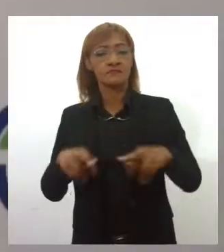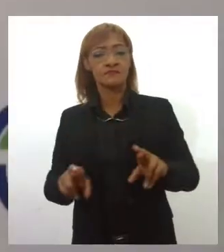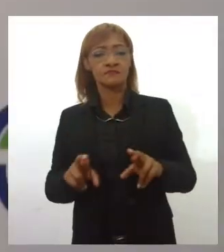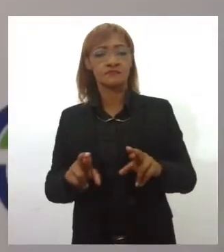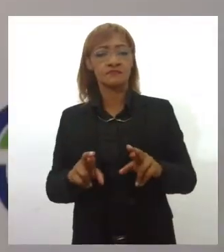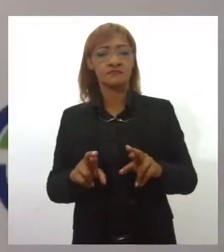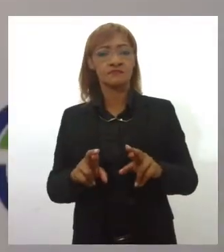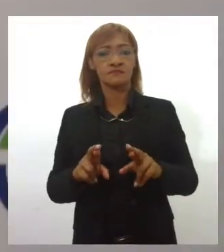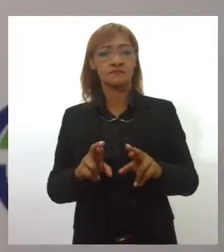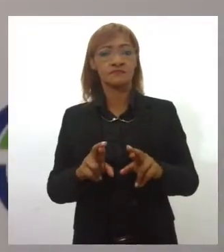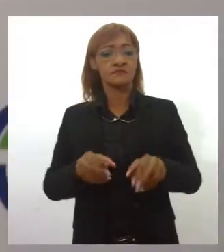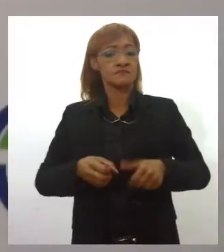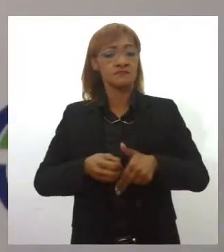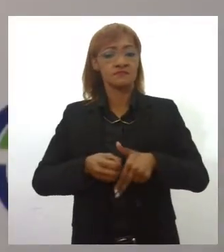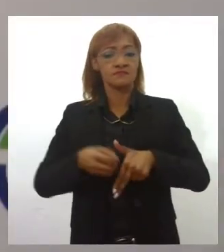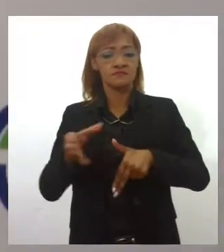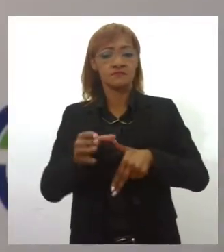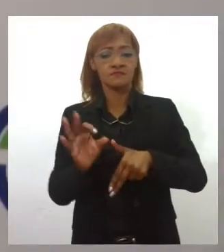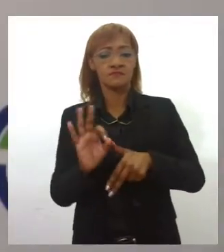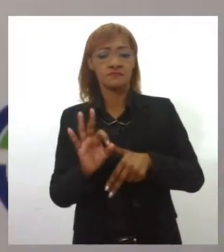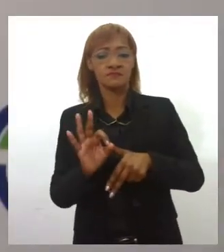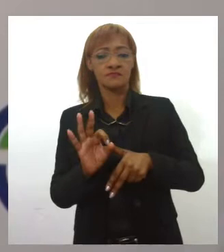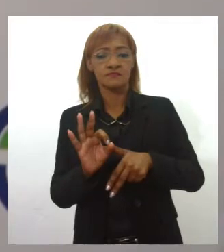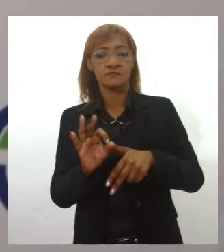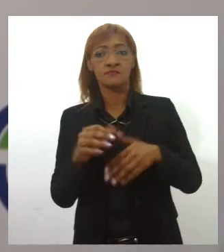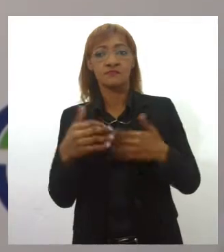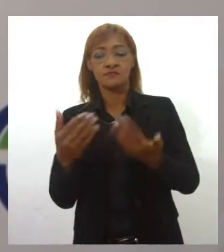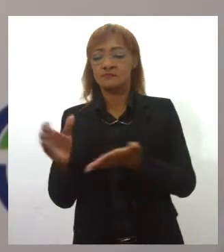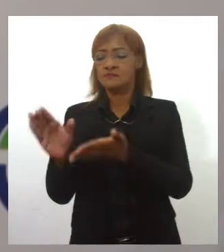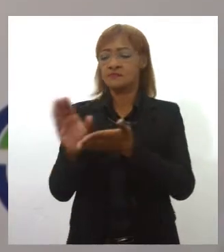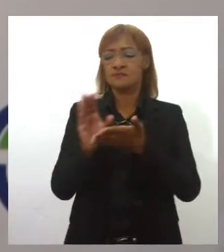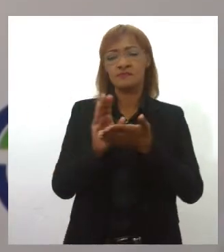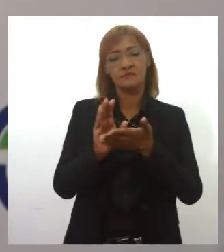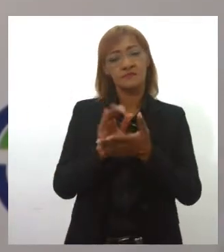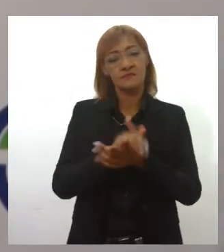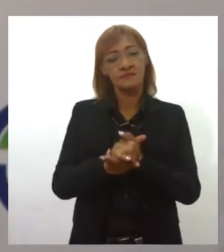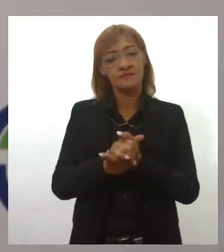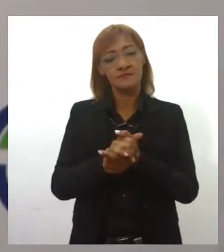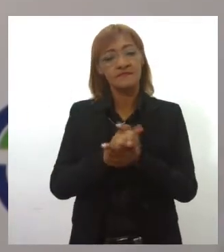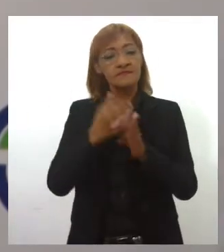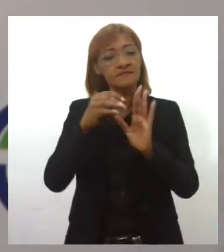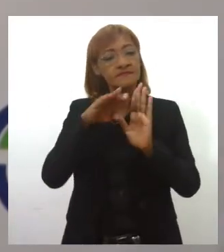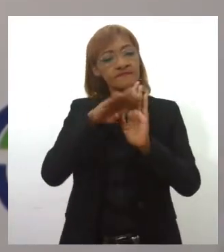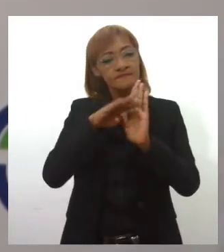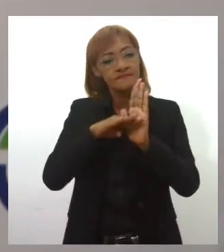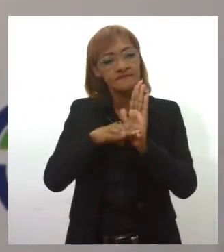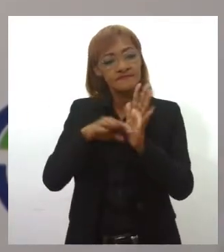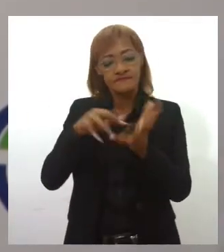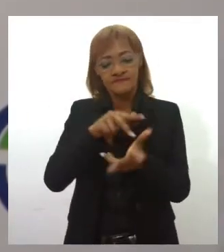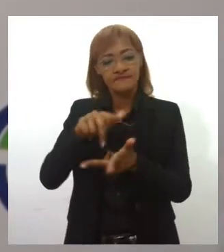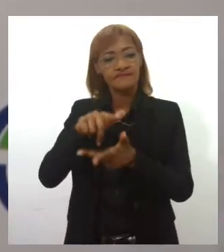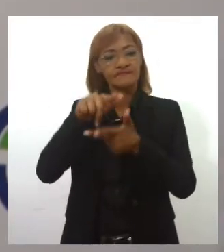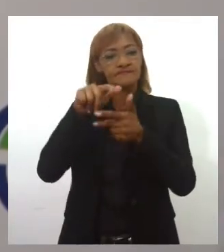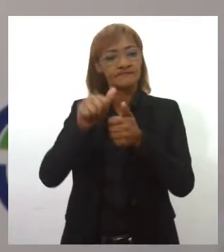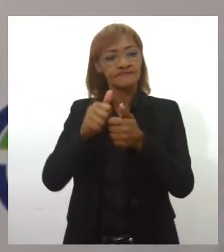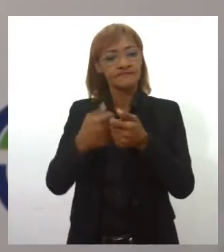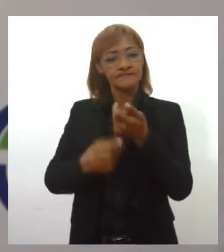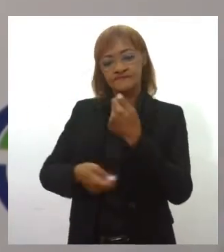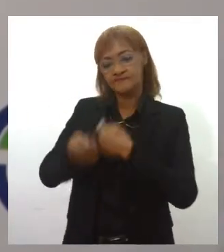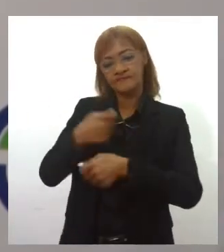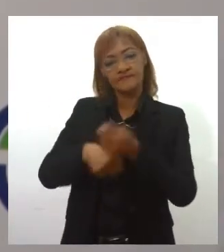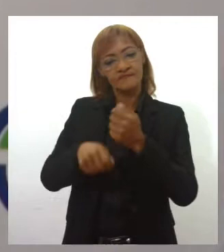Quando a gente fala de investimento, ele tem que garantir retornos. E o plano de sustentabilidade econômica que